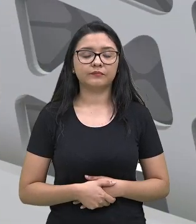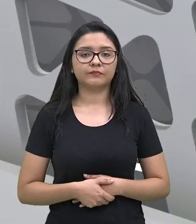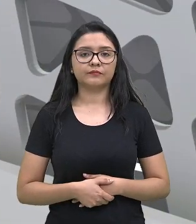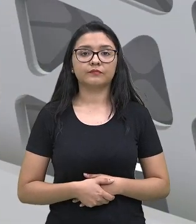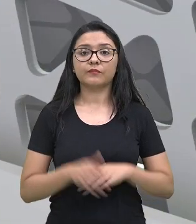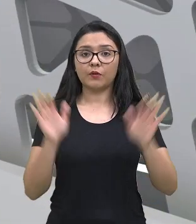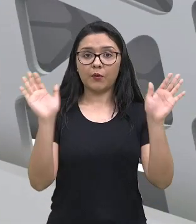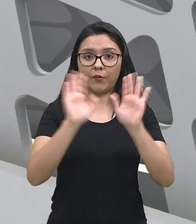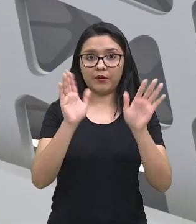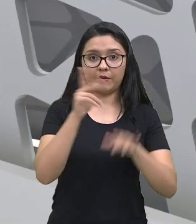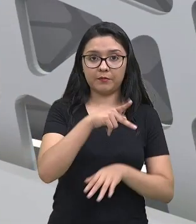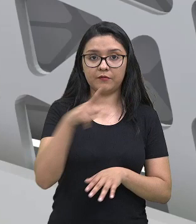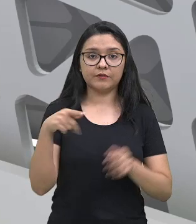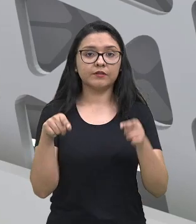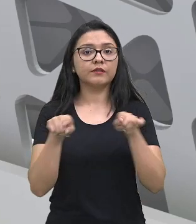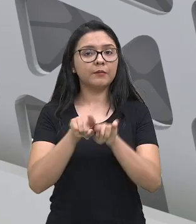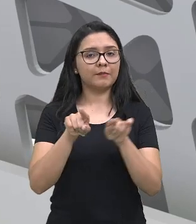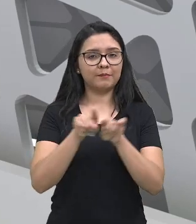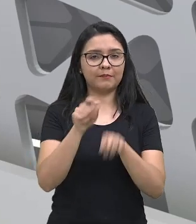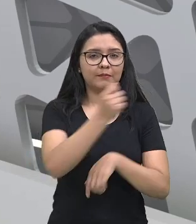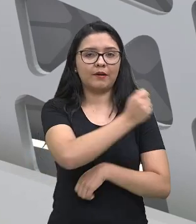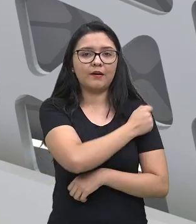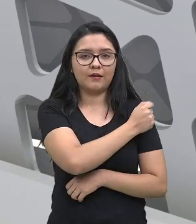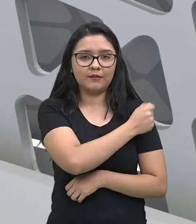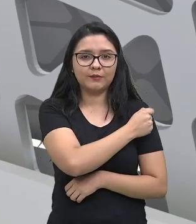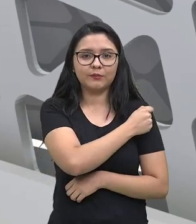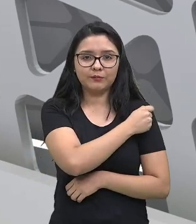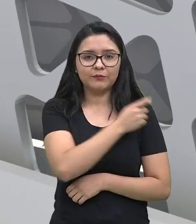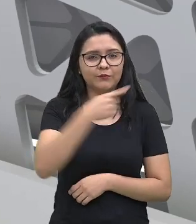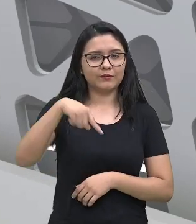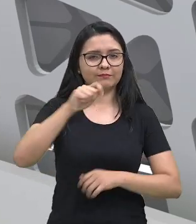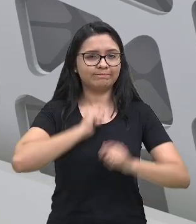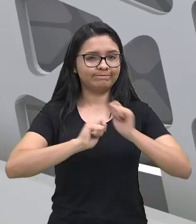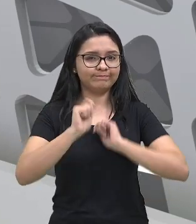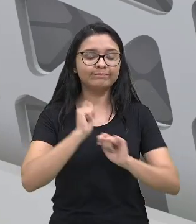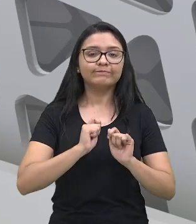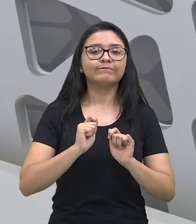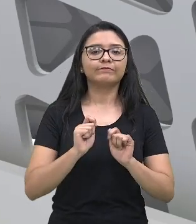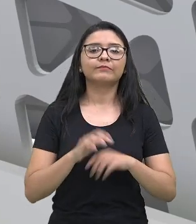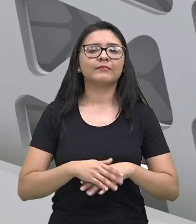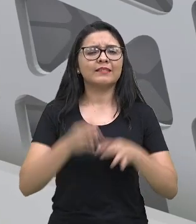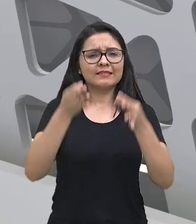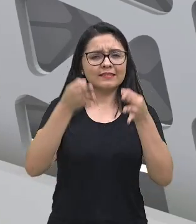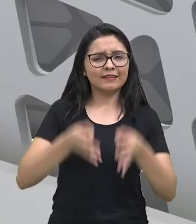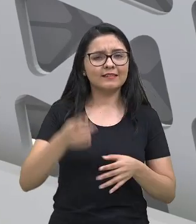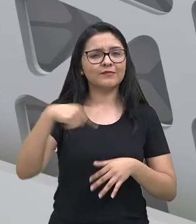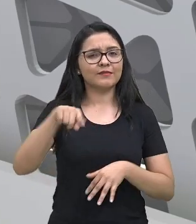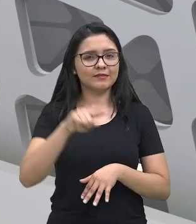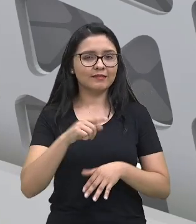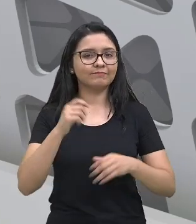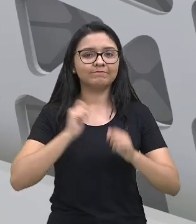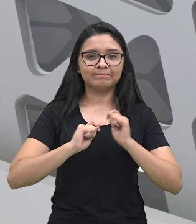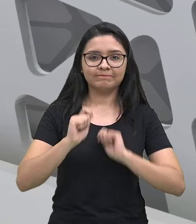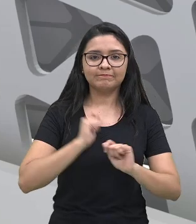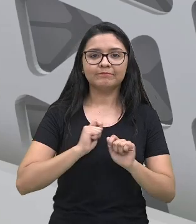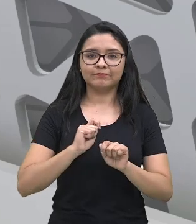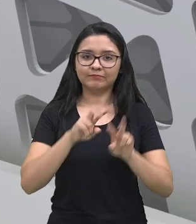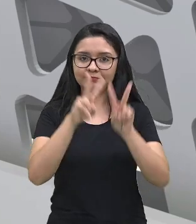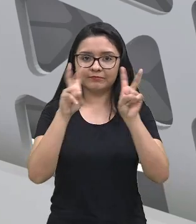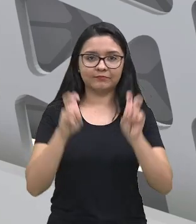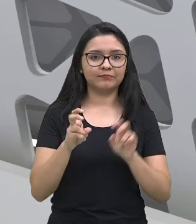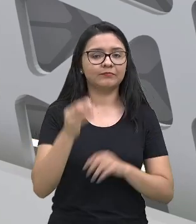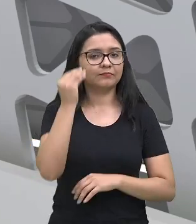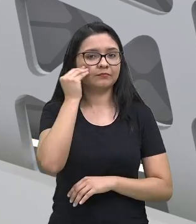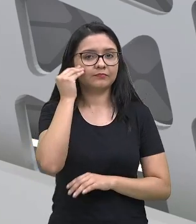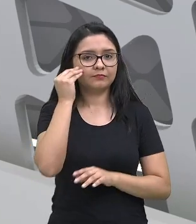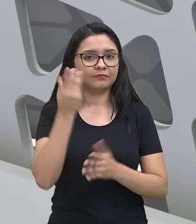Olá, professores e estudantes aí que estão aí animados, eu tenho certeza que vocês estão animados com o assunto, né? Então vamos ver aí